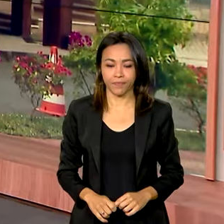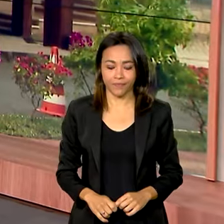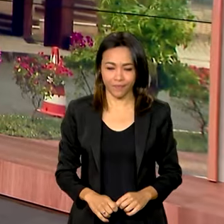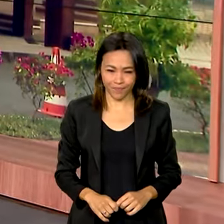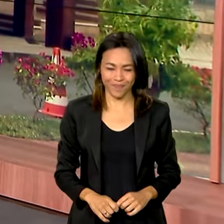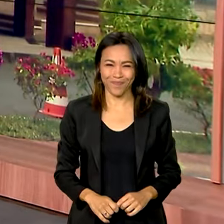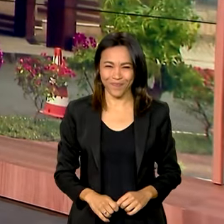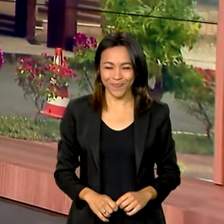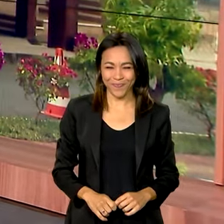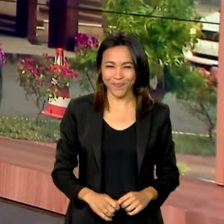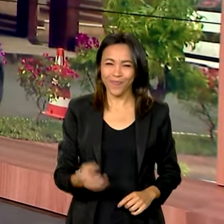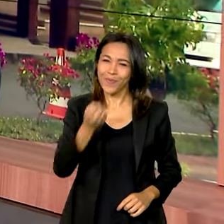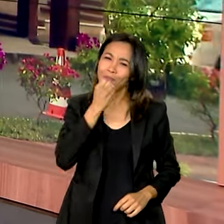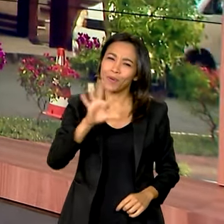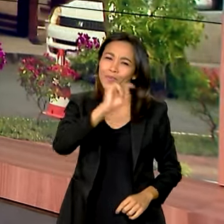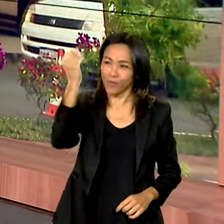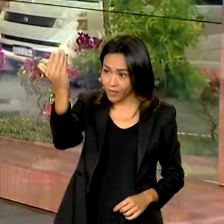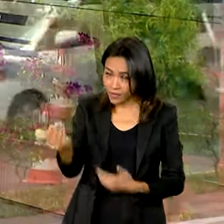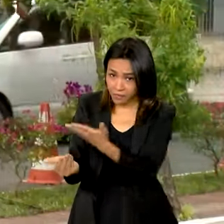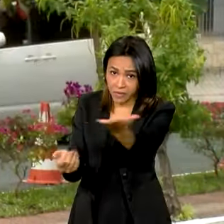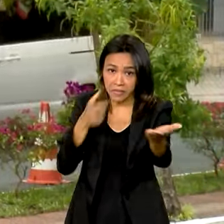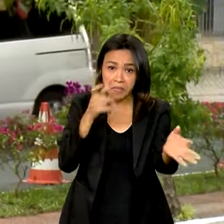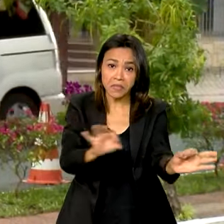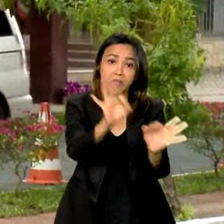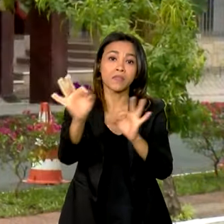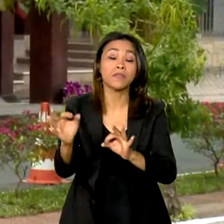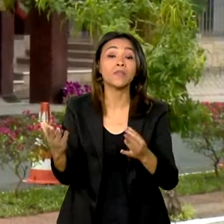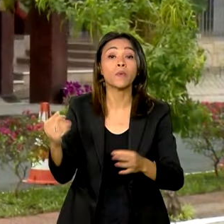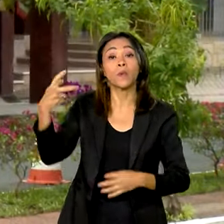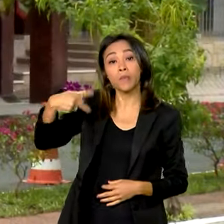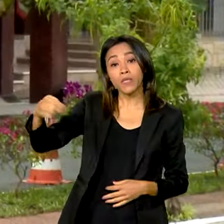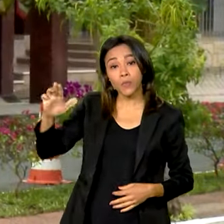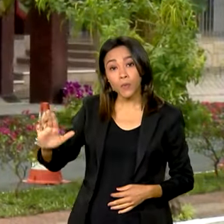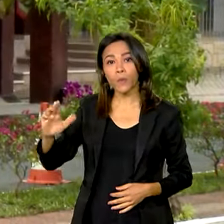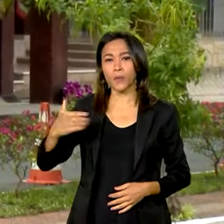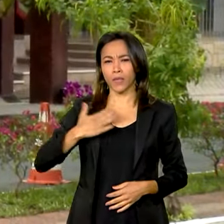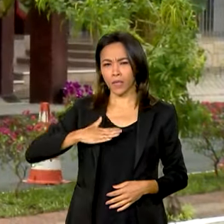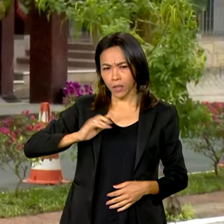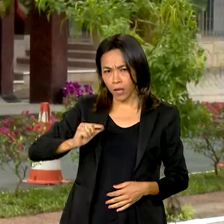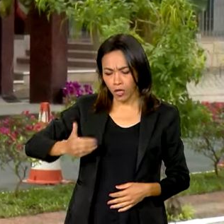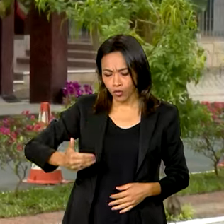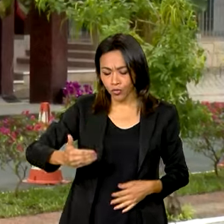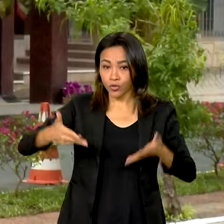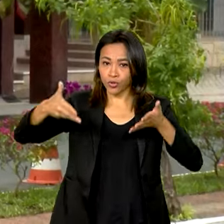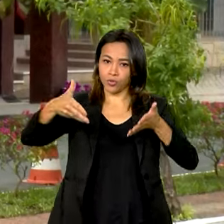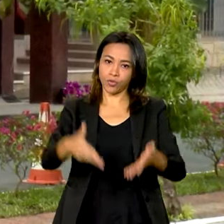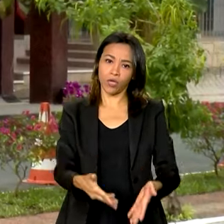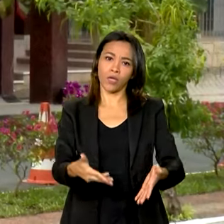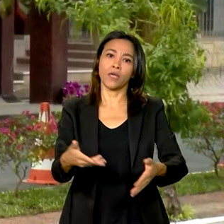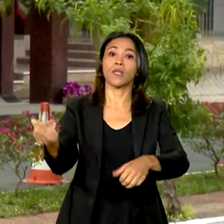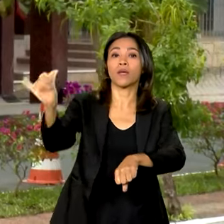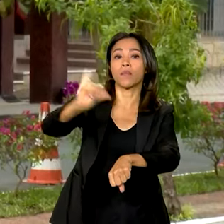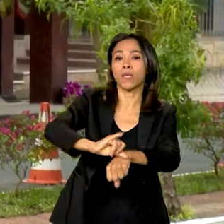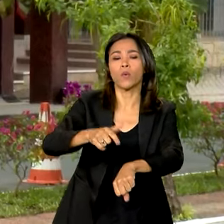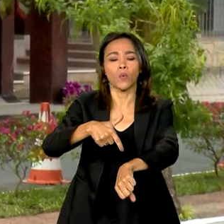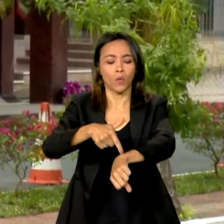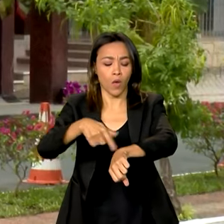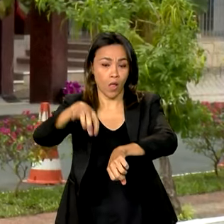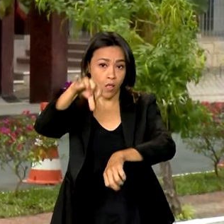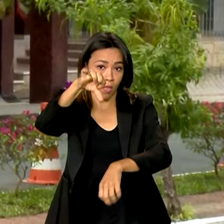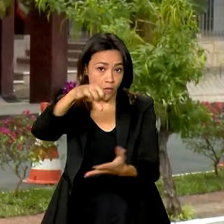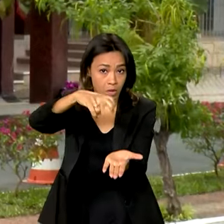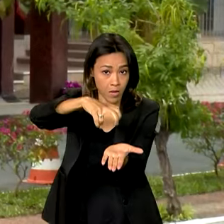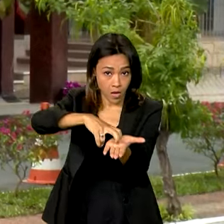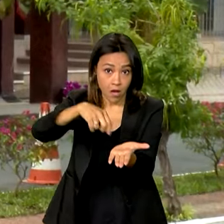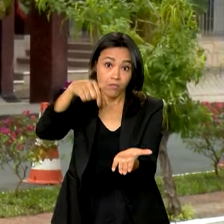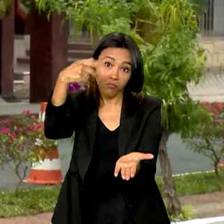Bom dia, Vanessa. Bom dia a você que nos assiste. O presidente Lula chega logo mais aqui em Assunção, por volta das 9 horas da manhã,